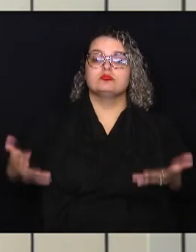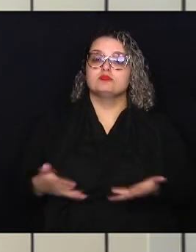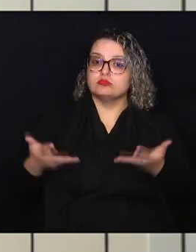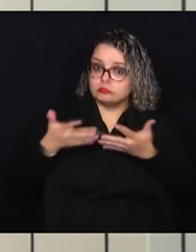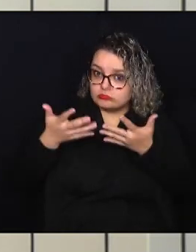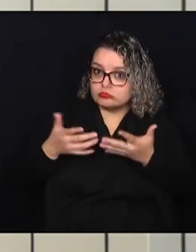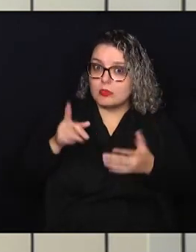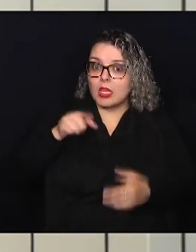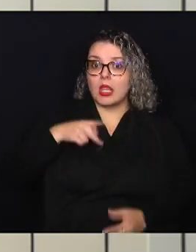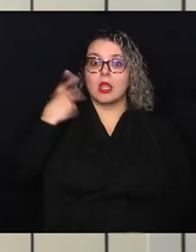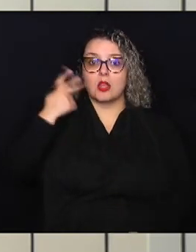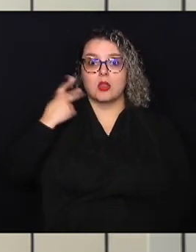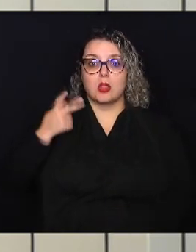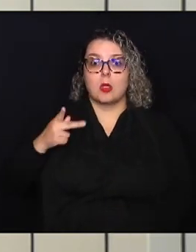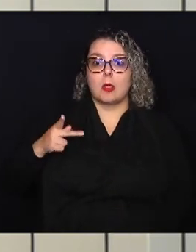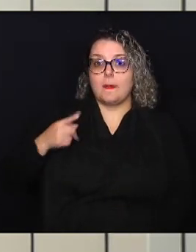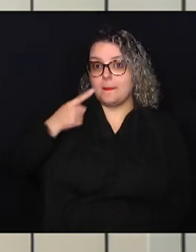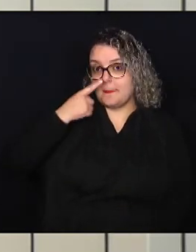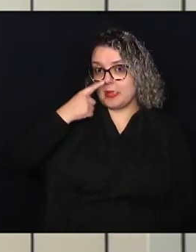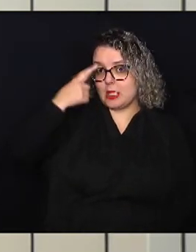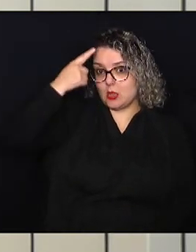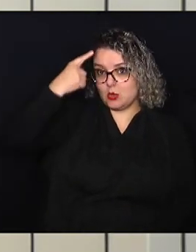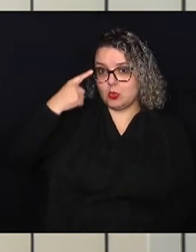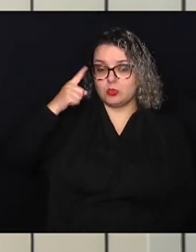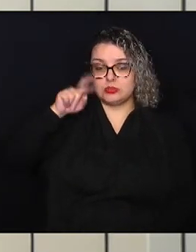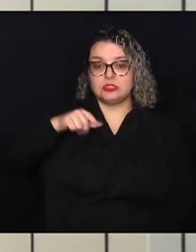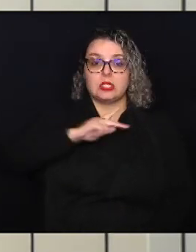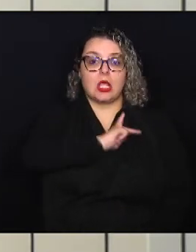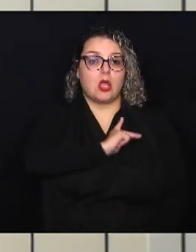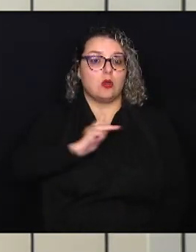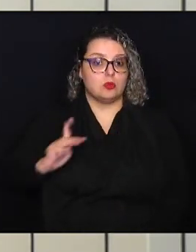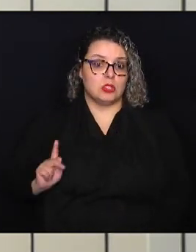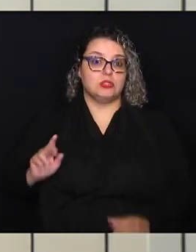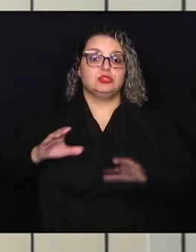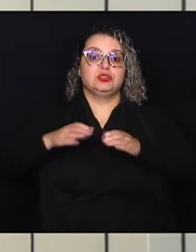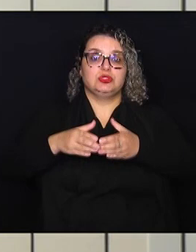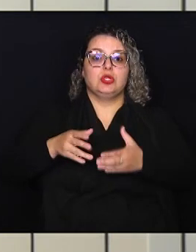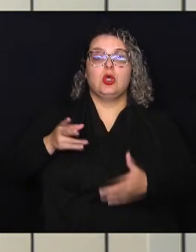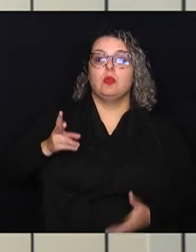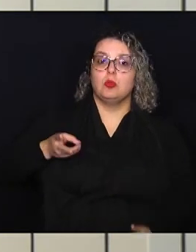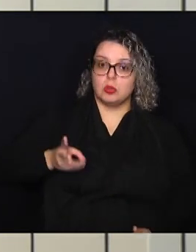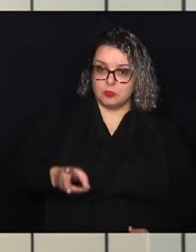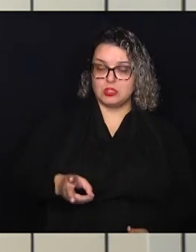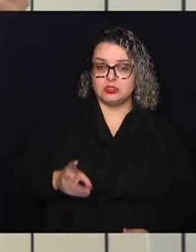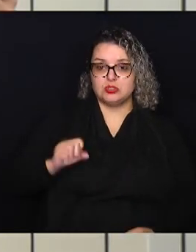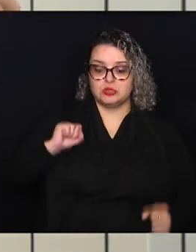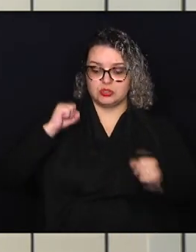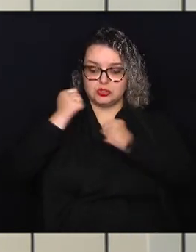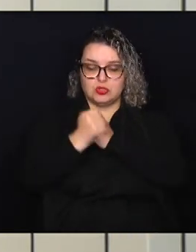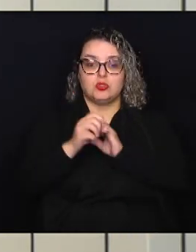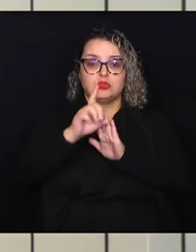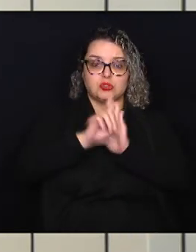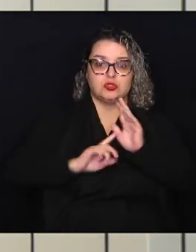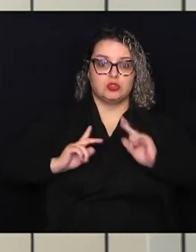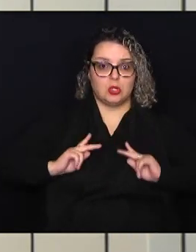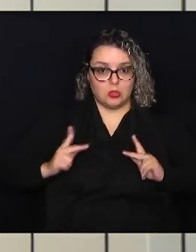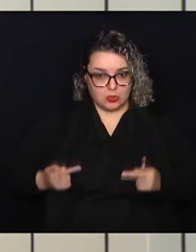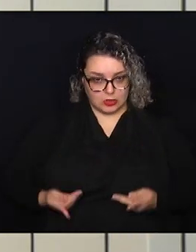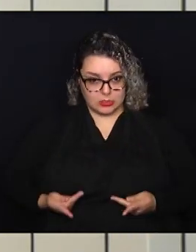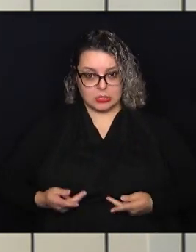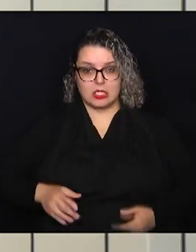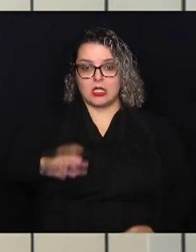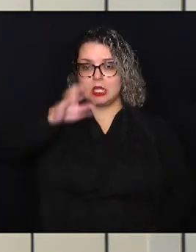é da vereadora Paola Miguel que é a presidente da comissão permanente de defesa dos direitos humanos e